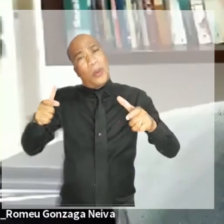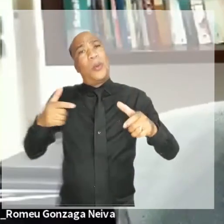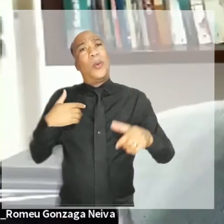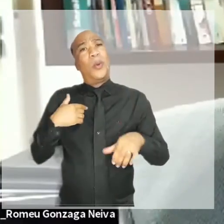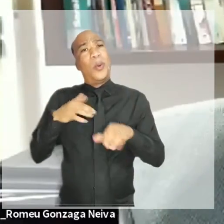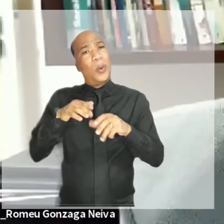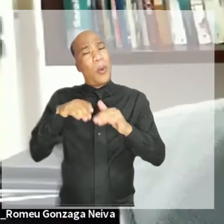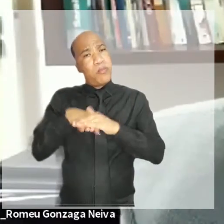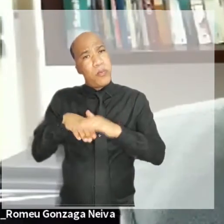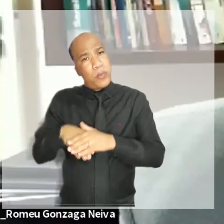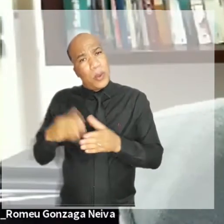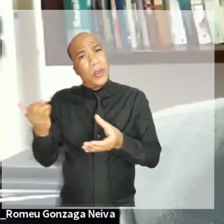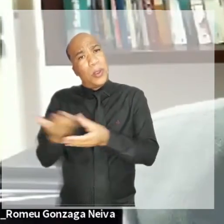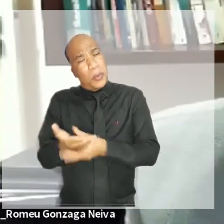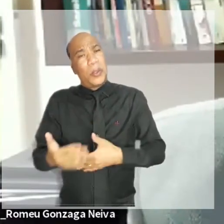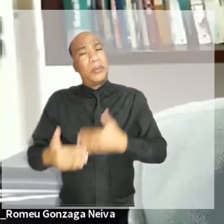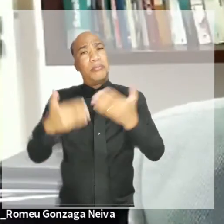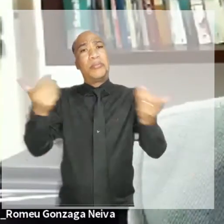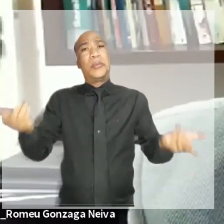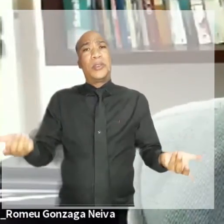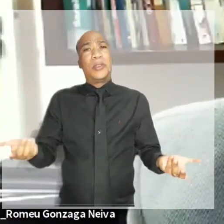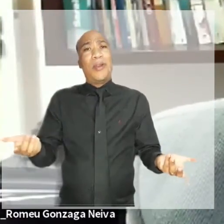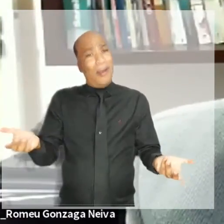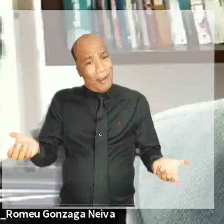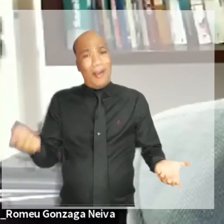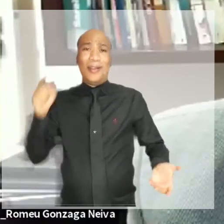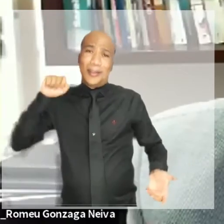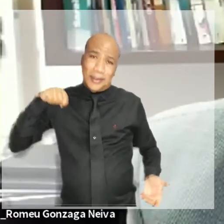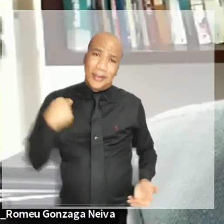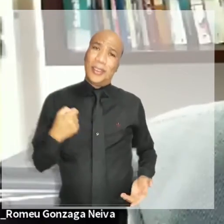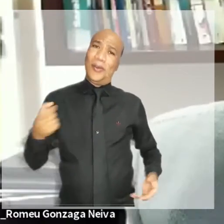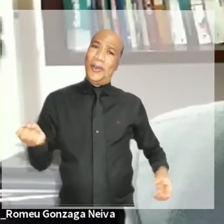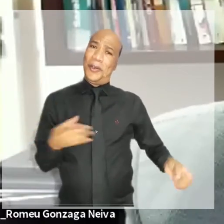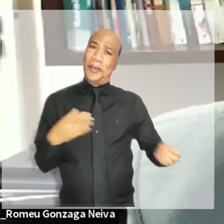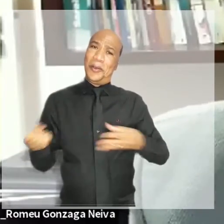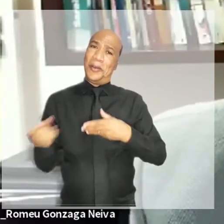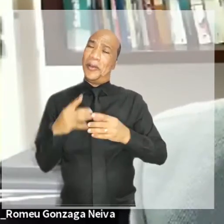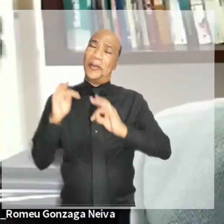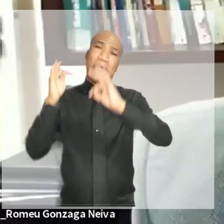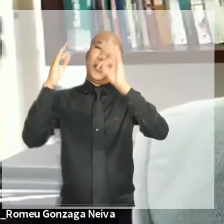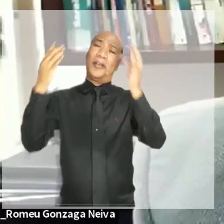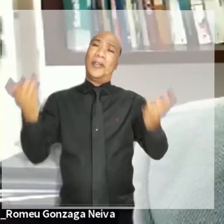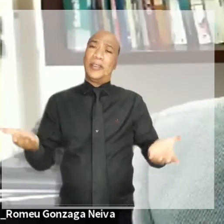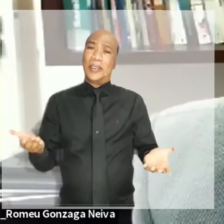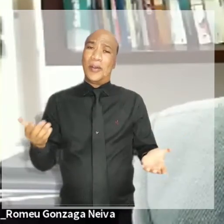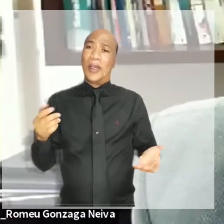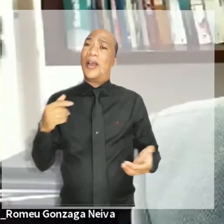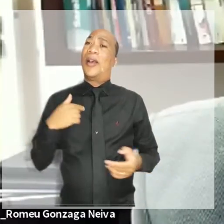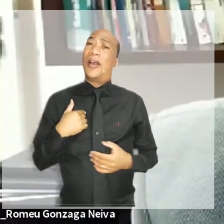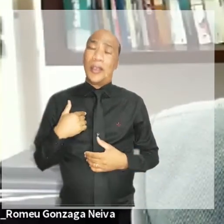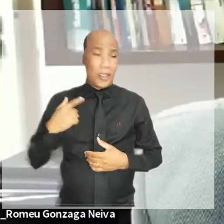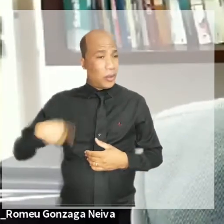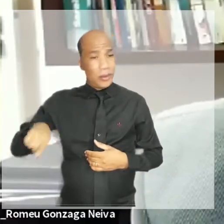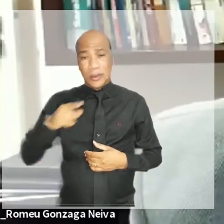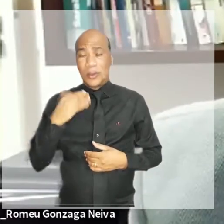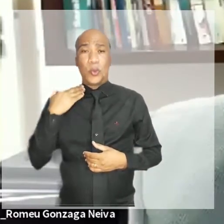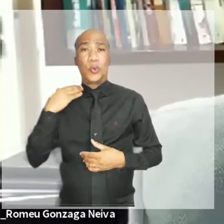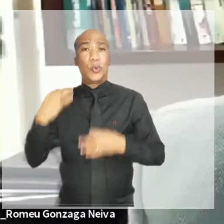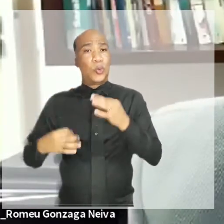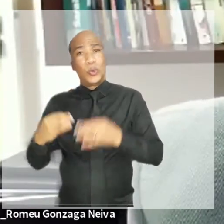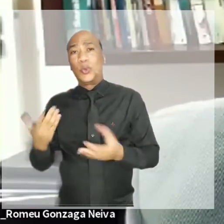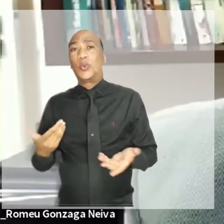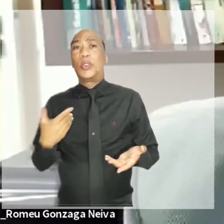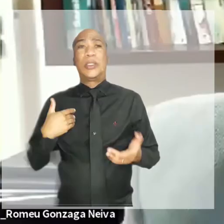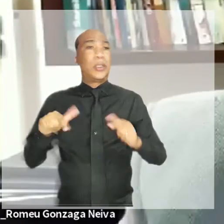avanço da inovação que cada um de nós, magistrados e servidores e